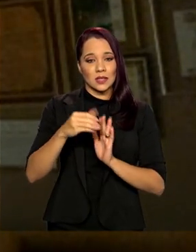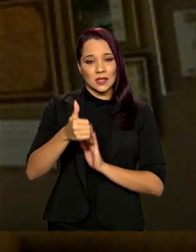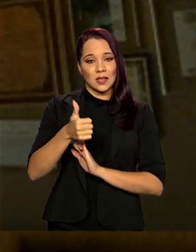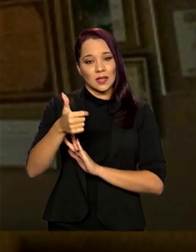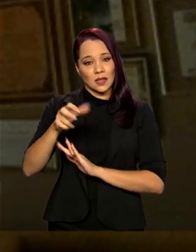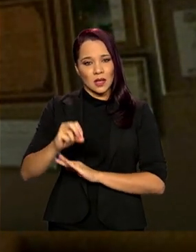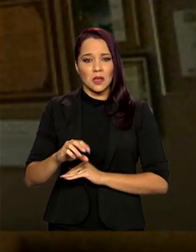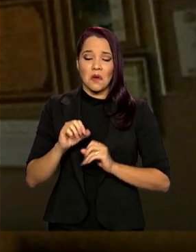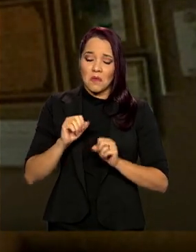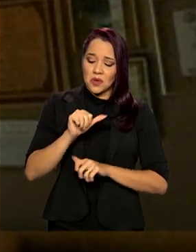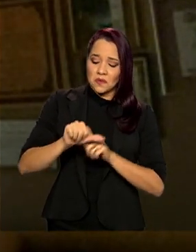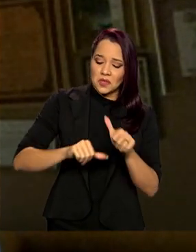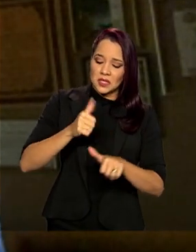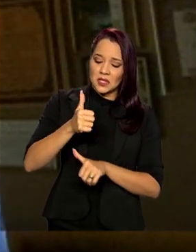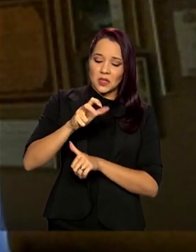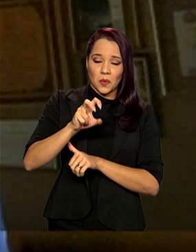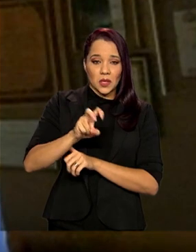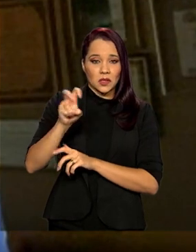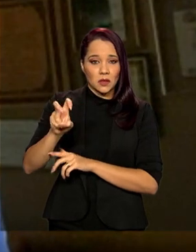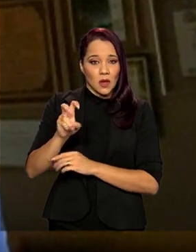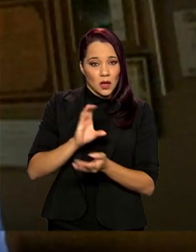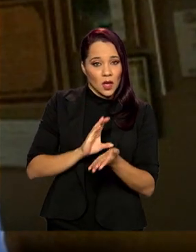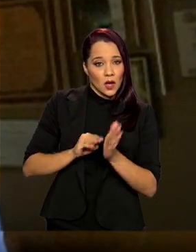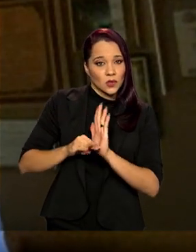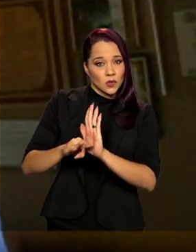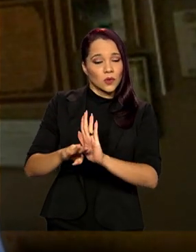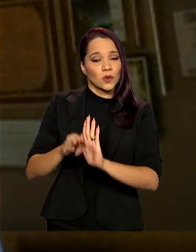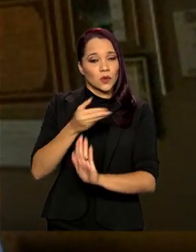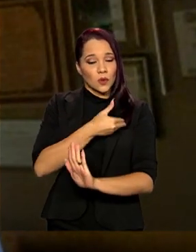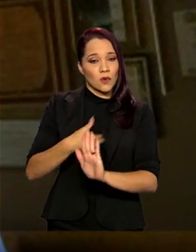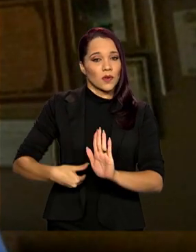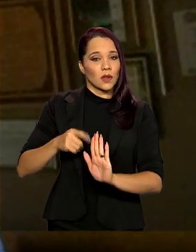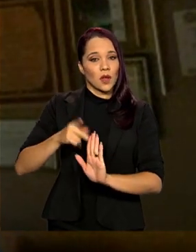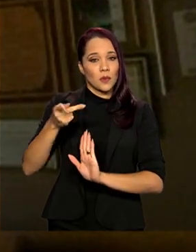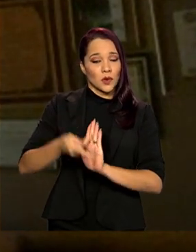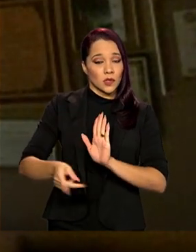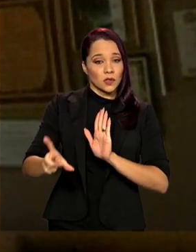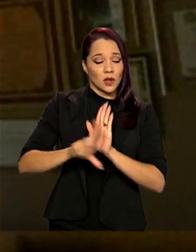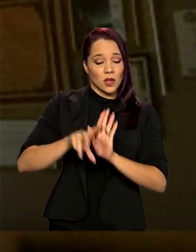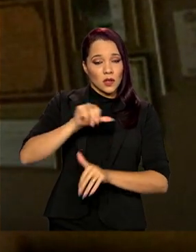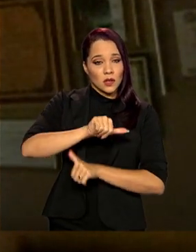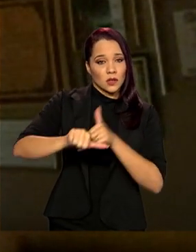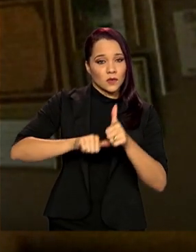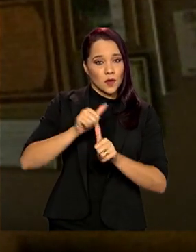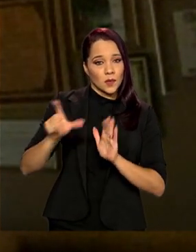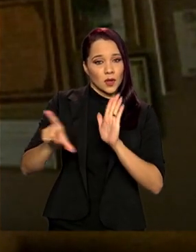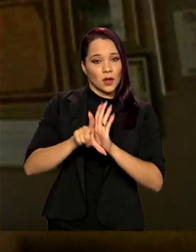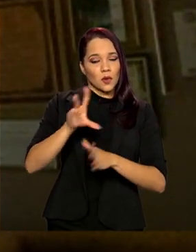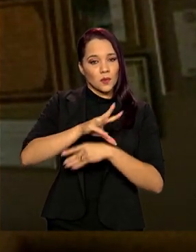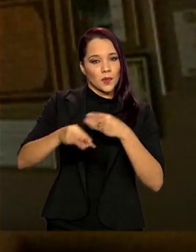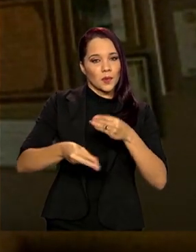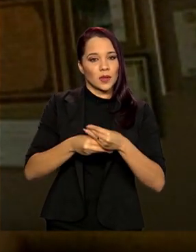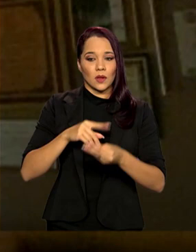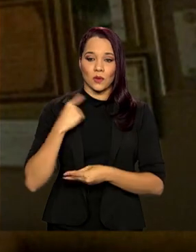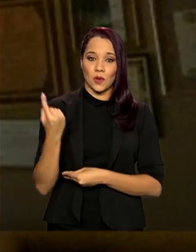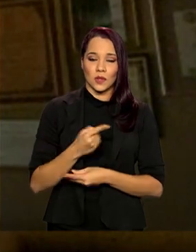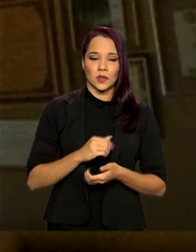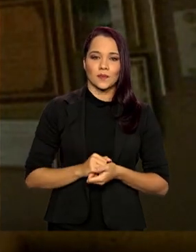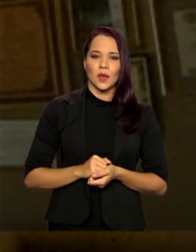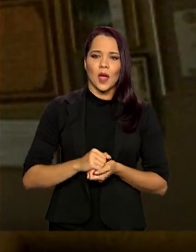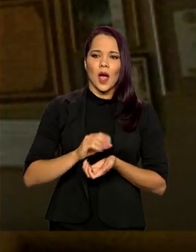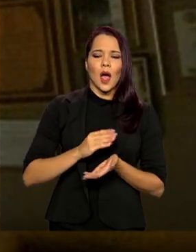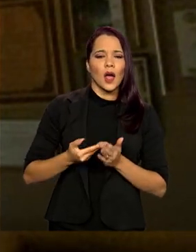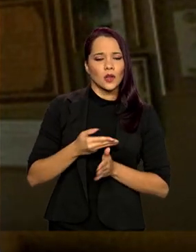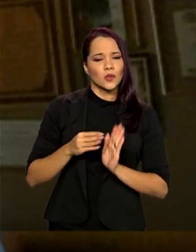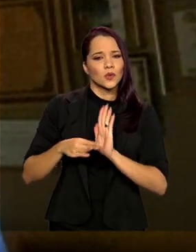155, e a contribuição do governo, que é o projeto de lei, transforma na lei complementar nossa, a contribuição dos